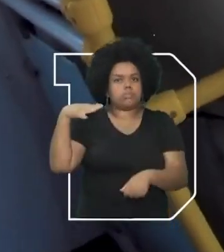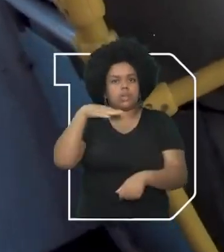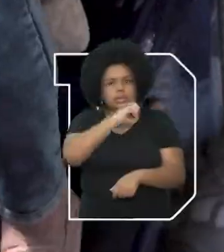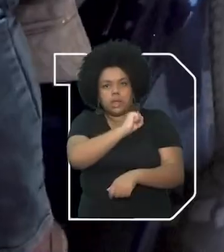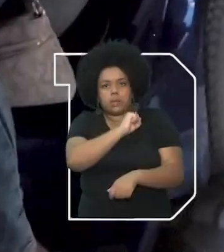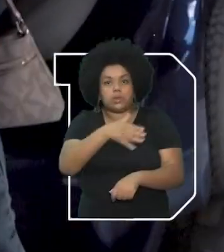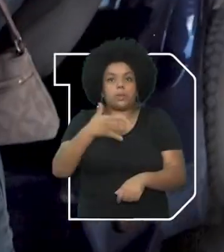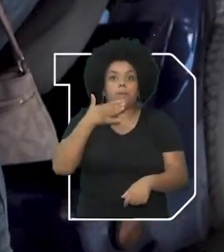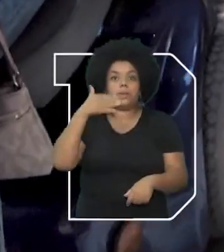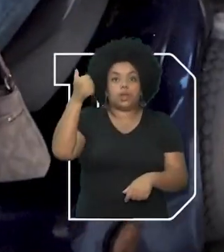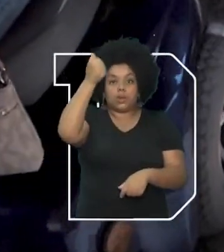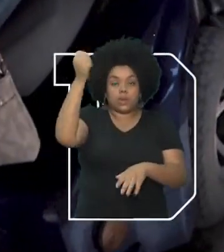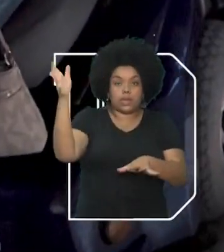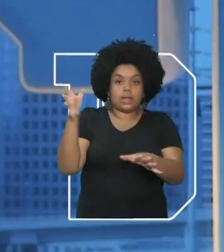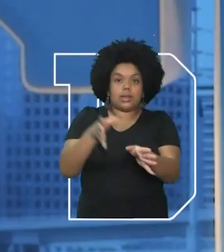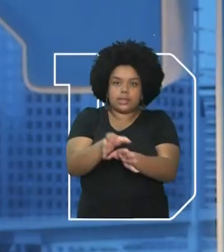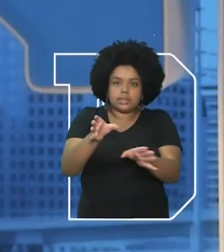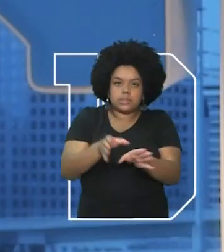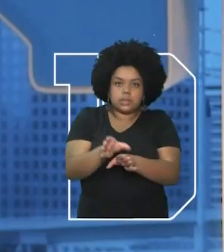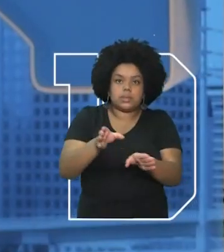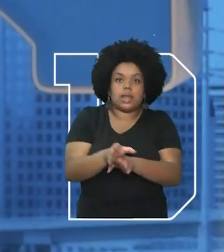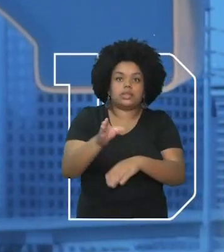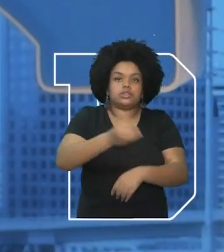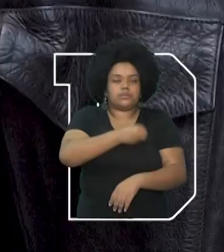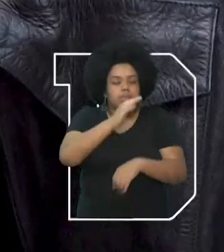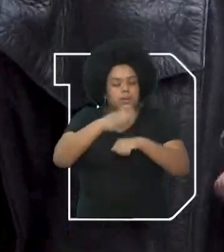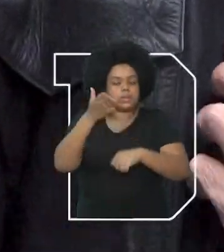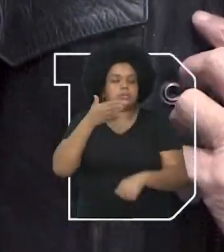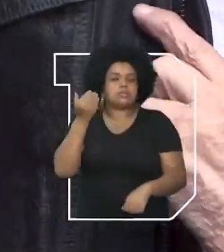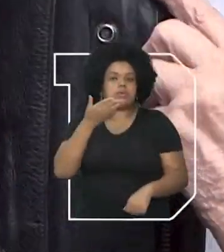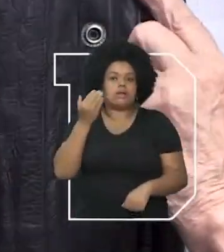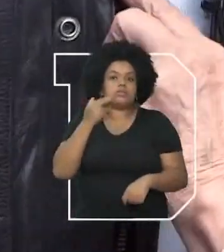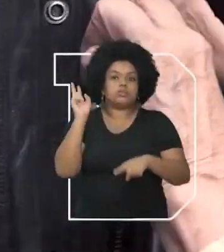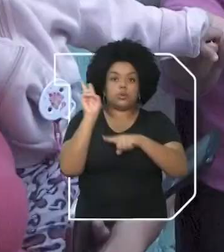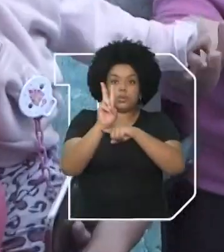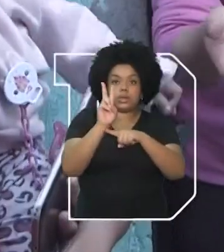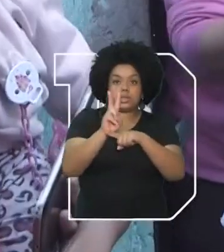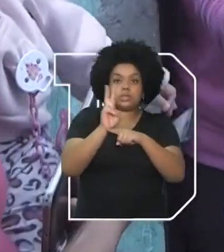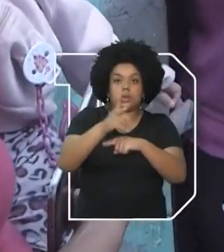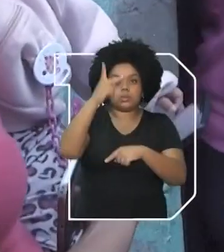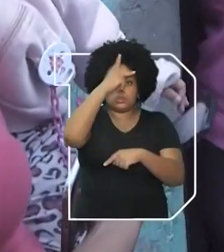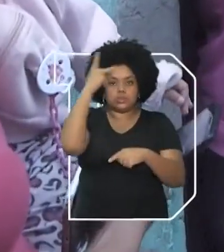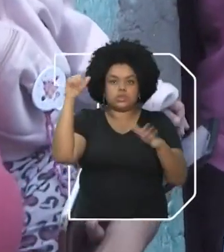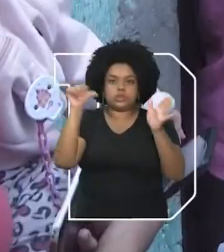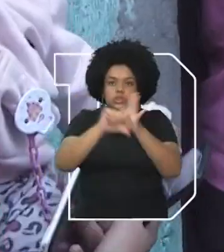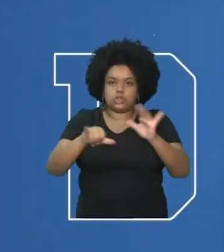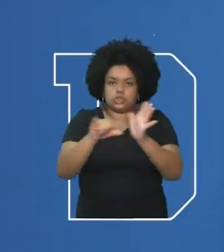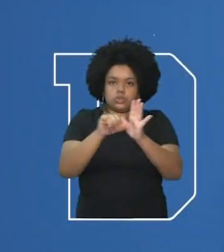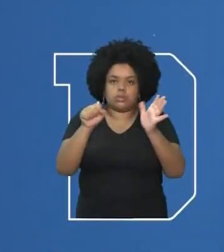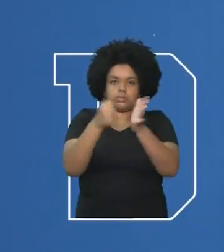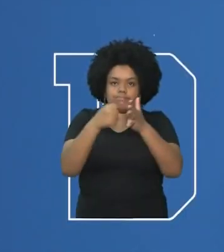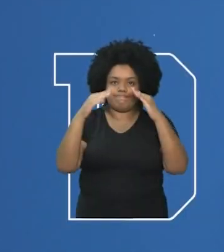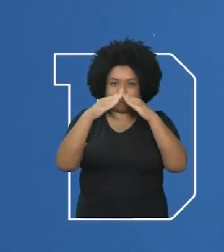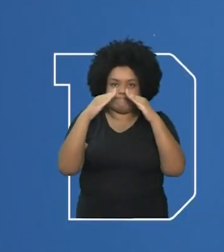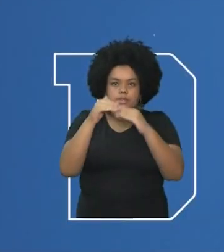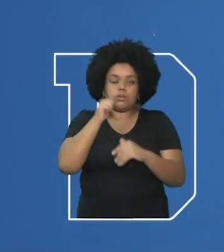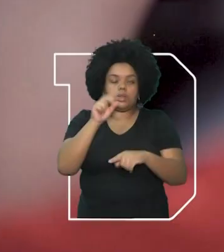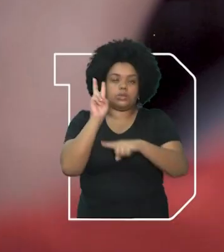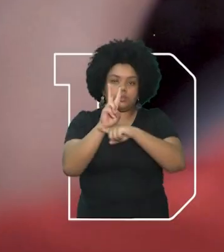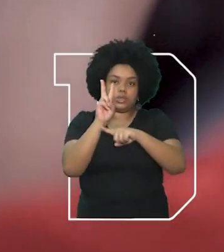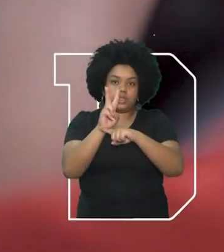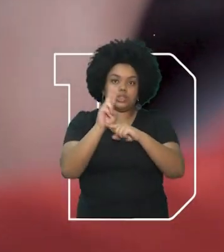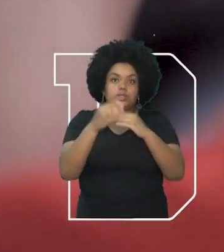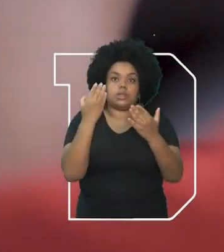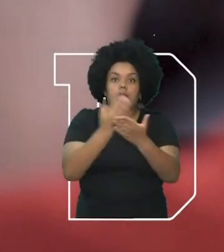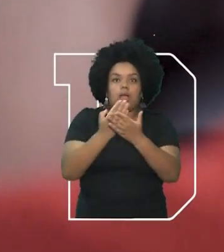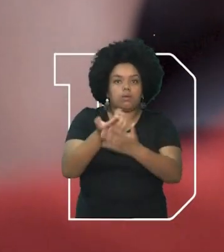mais rápidas. Melhoria na acessibilidade, vida mais fácil. Mais proteção para as vítimas de violência doméstica, mulheres mais protegidas.